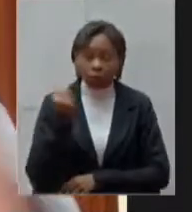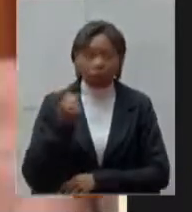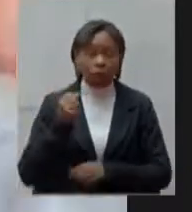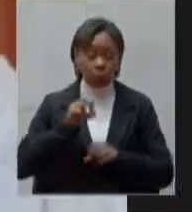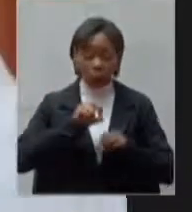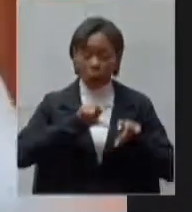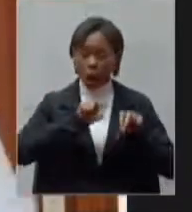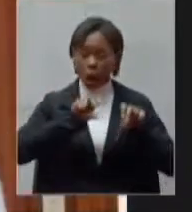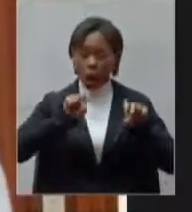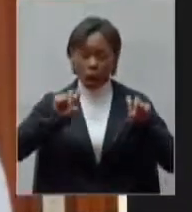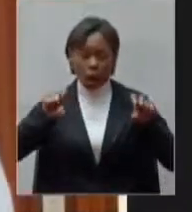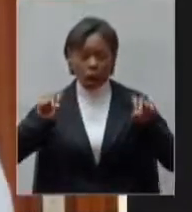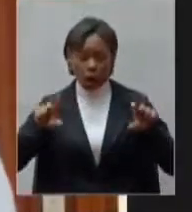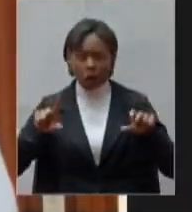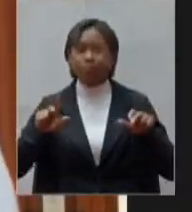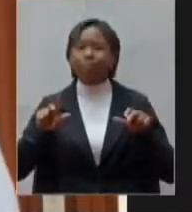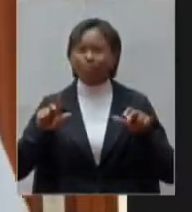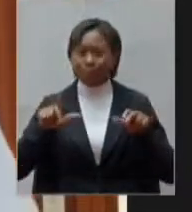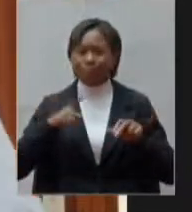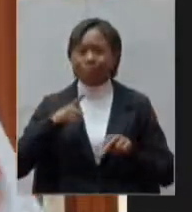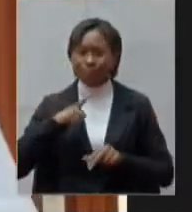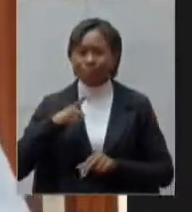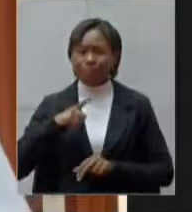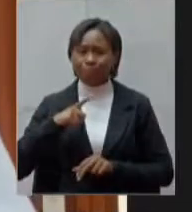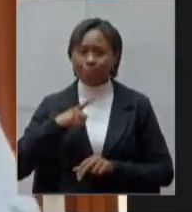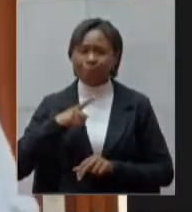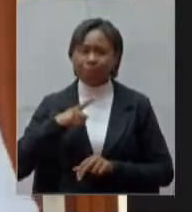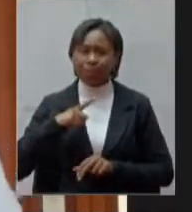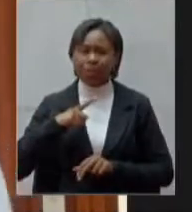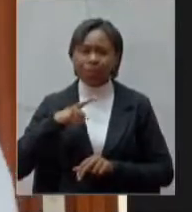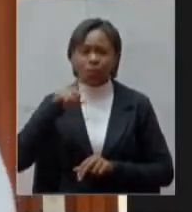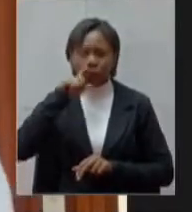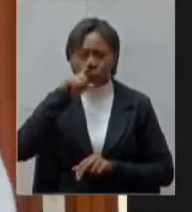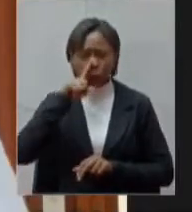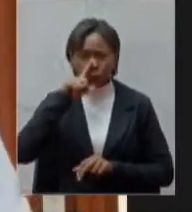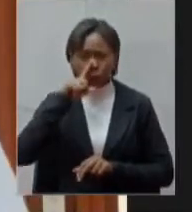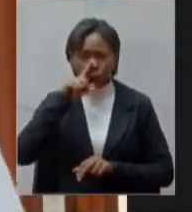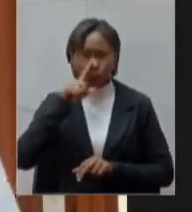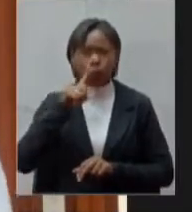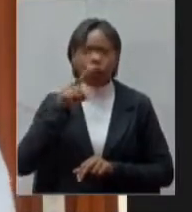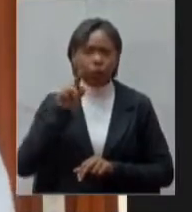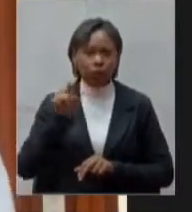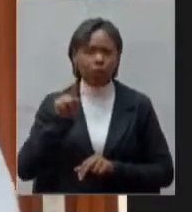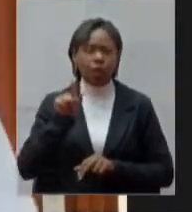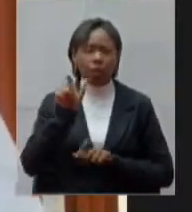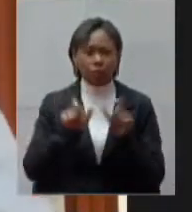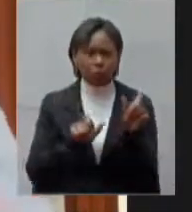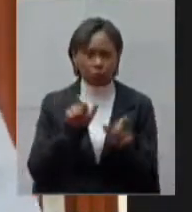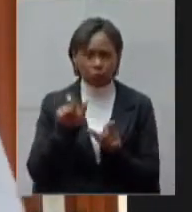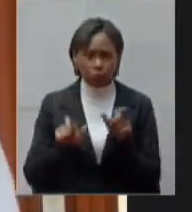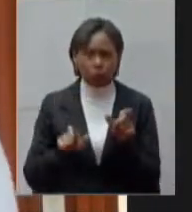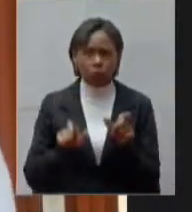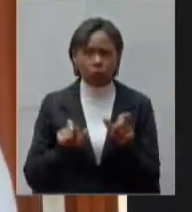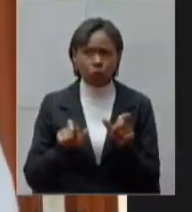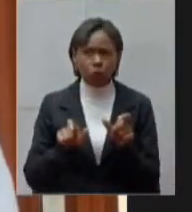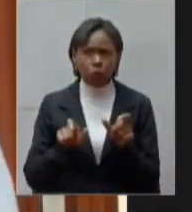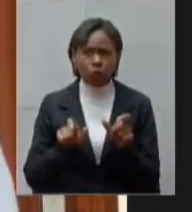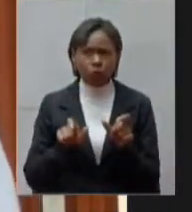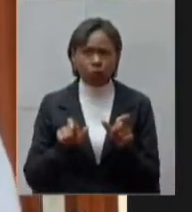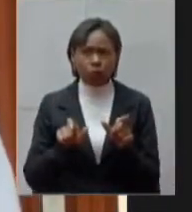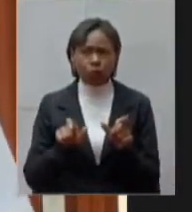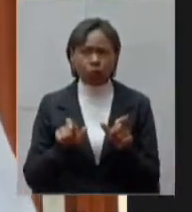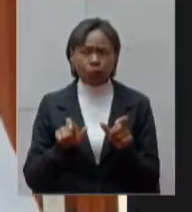transmite com muita rapidez e esses grupos de risco todos os pacientes de Lava foram únicos que faleceram e todos do grupo de risco